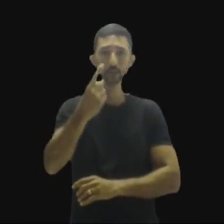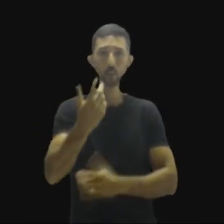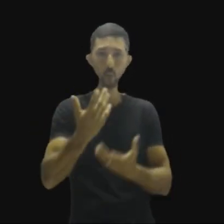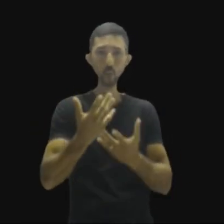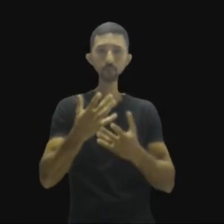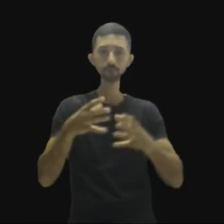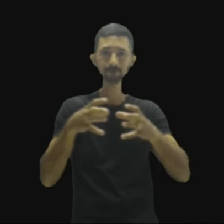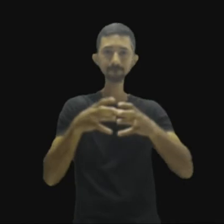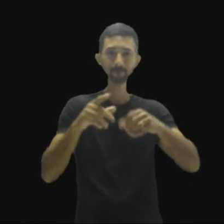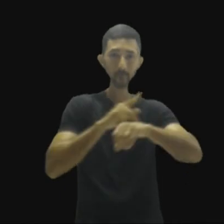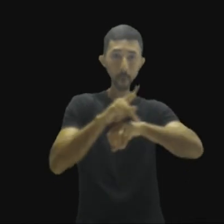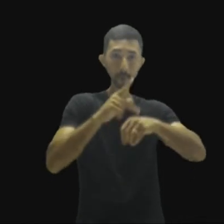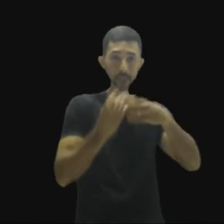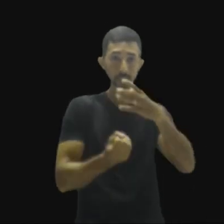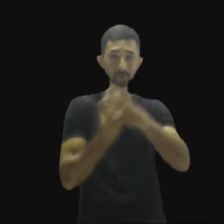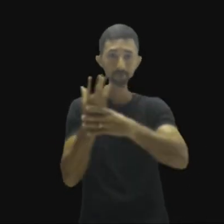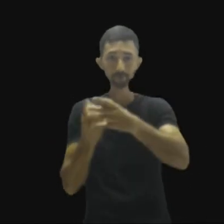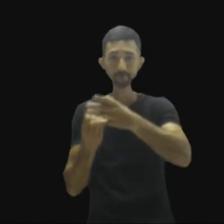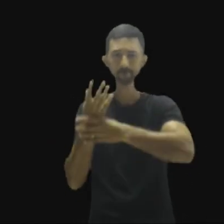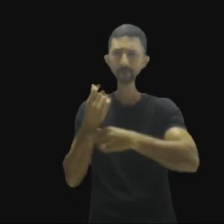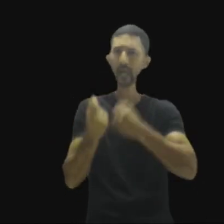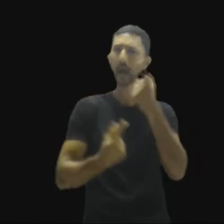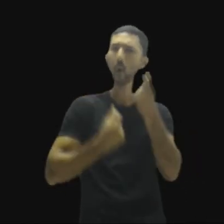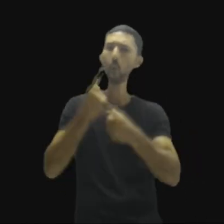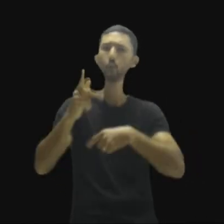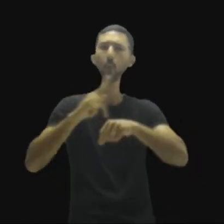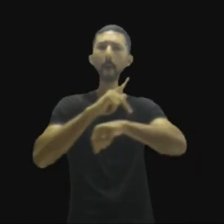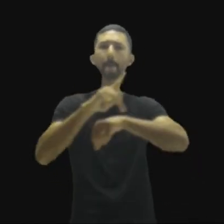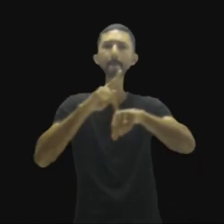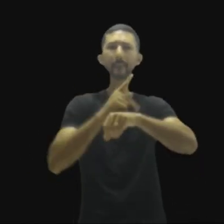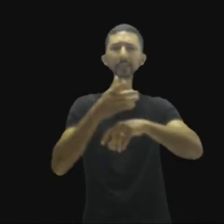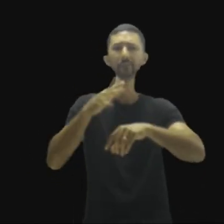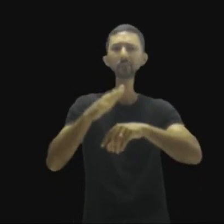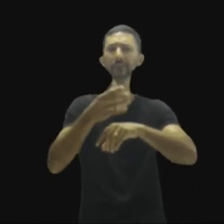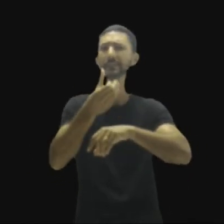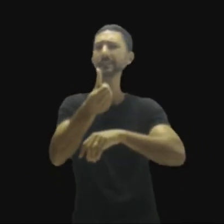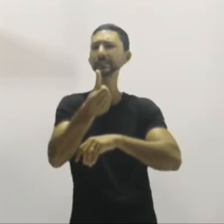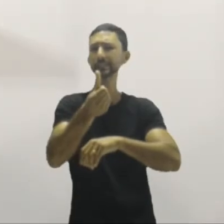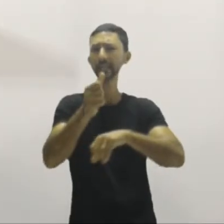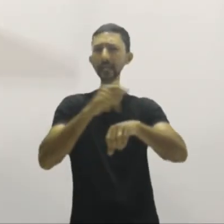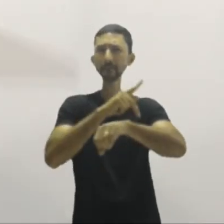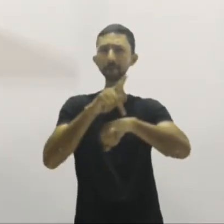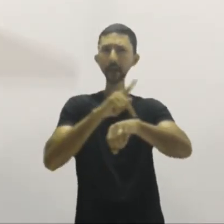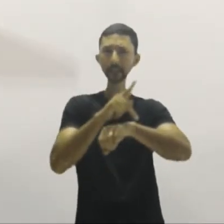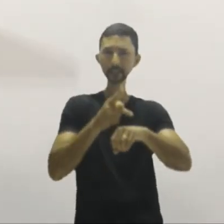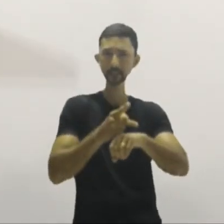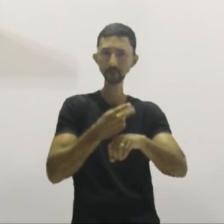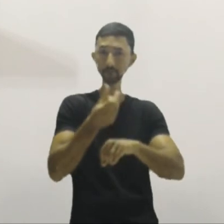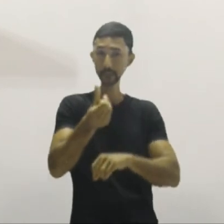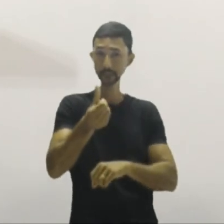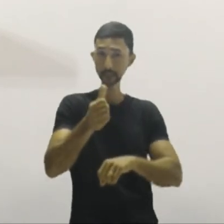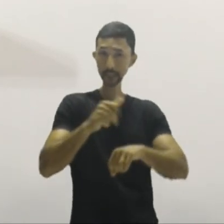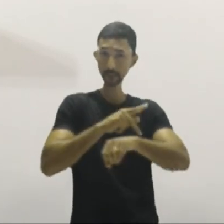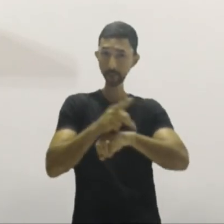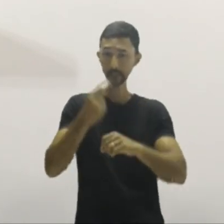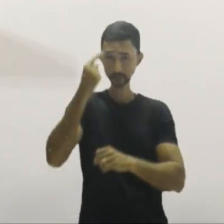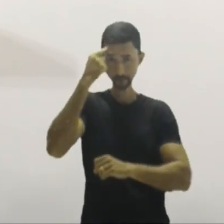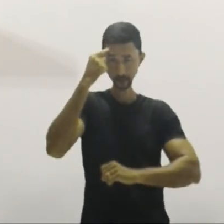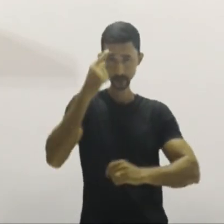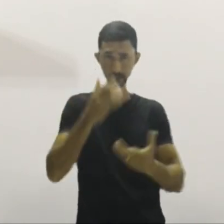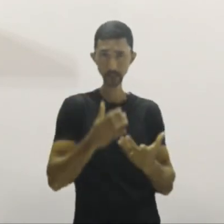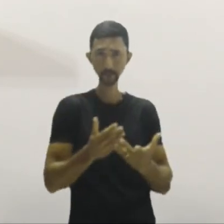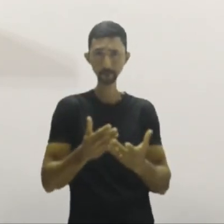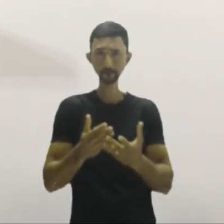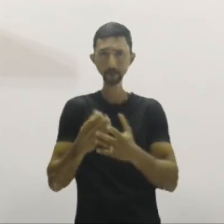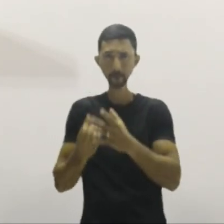criam, alguns países, na verdade, apenas seis países, aluno, olhem, olhem para mim e pensem o seguinte,